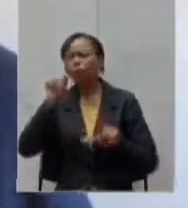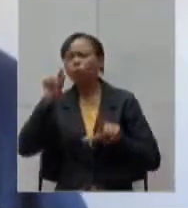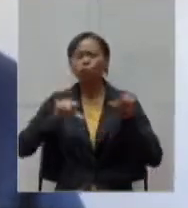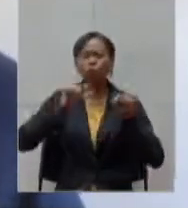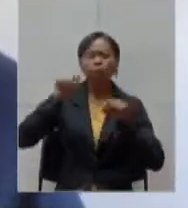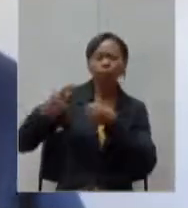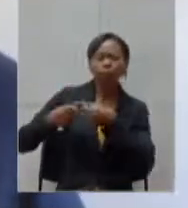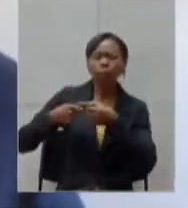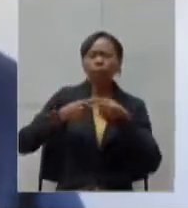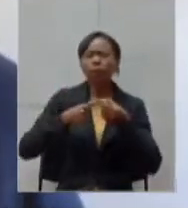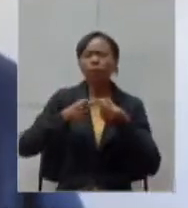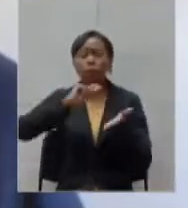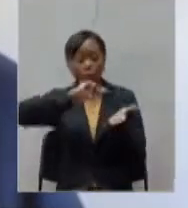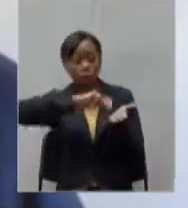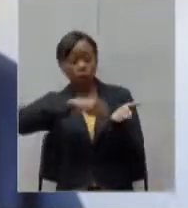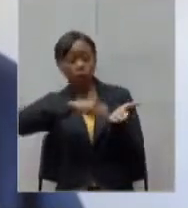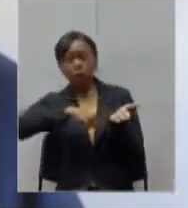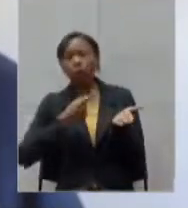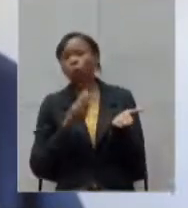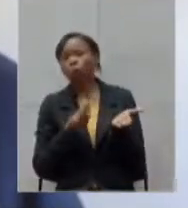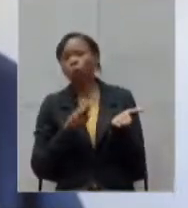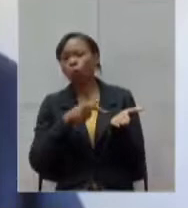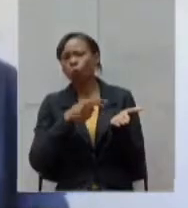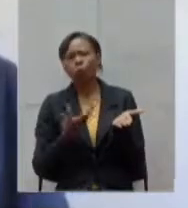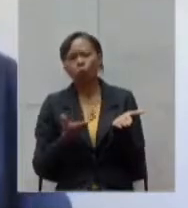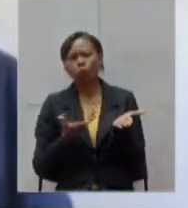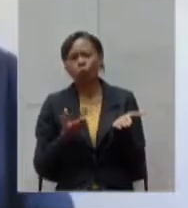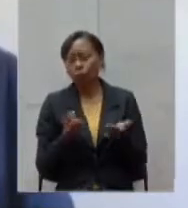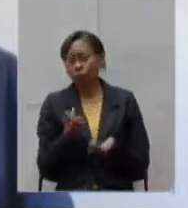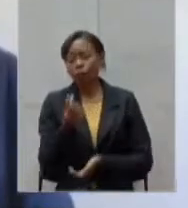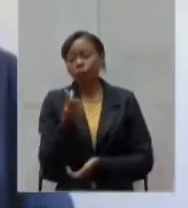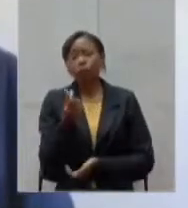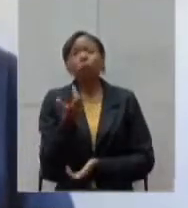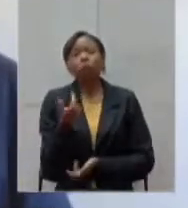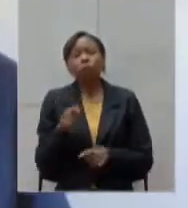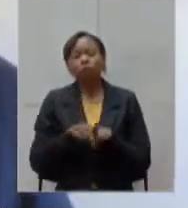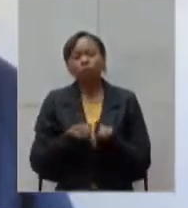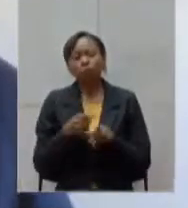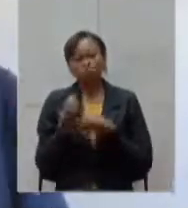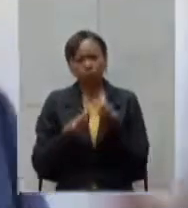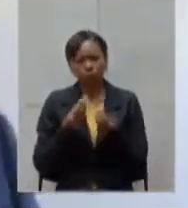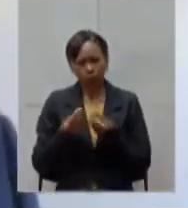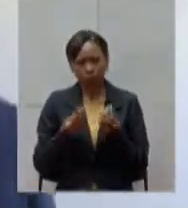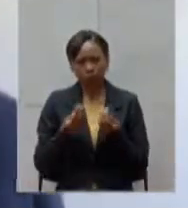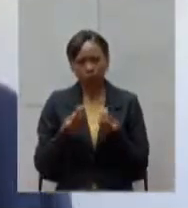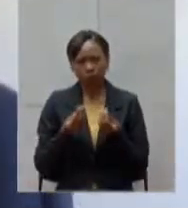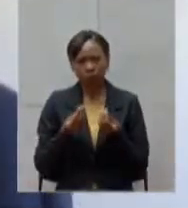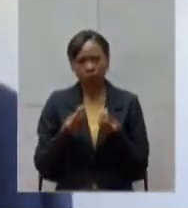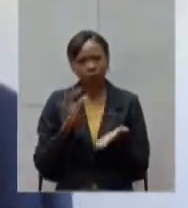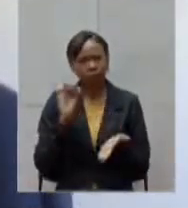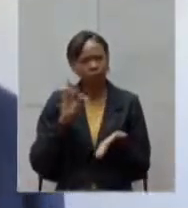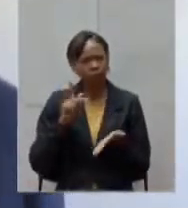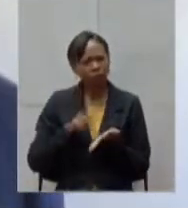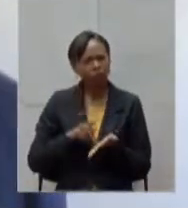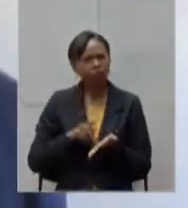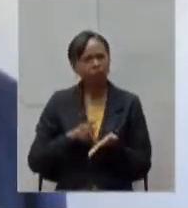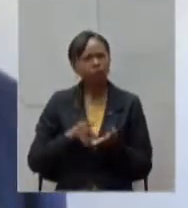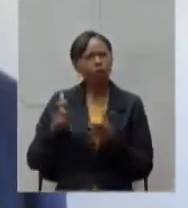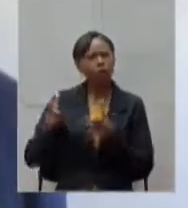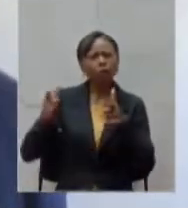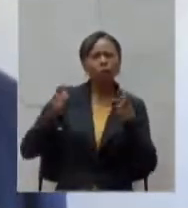da contratação e os valores desses gastos e qual a perspectiva da gente ter todo o Estado atendido já que nós temos